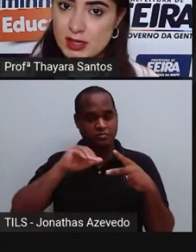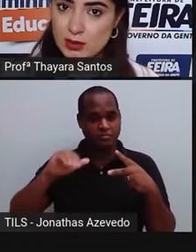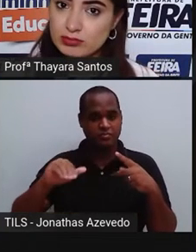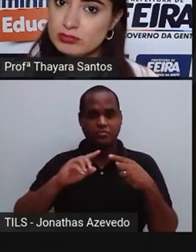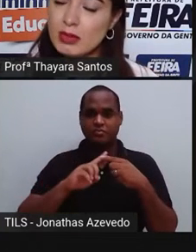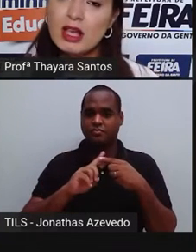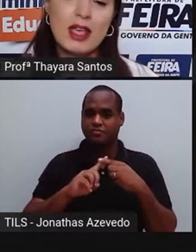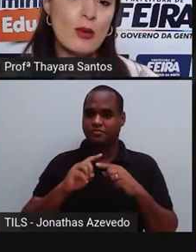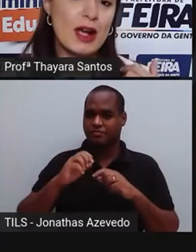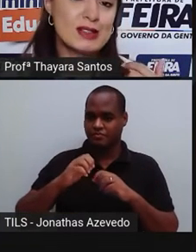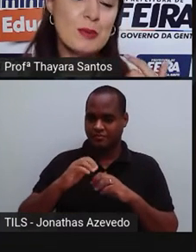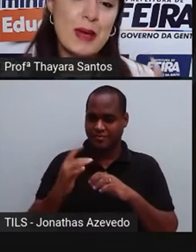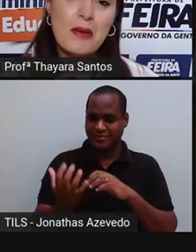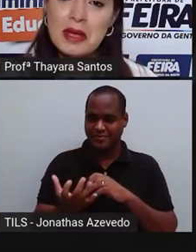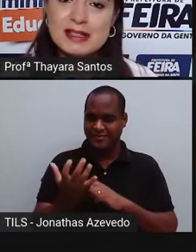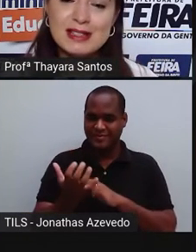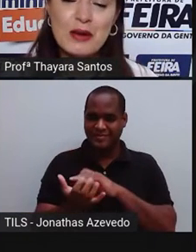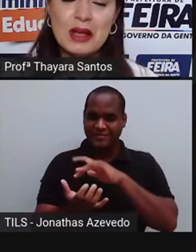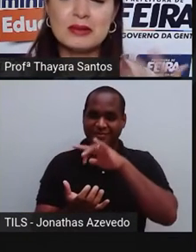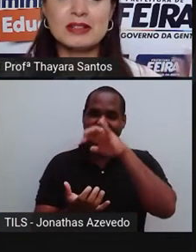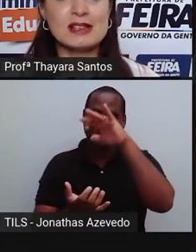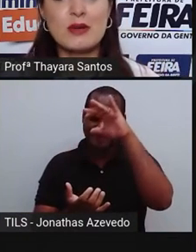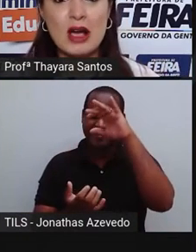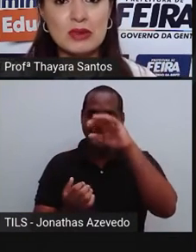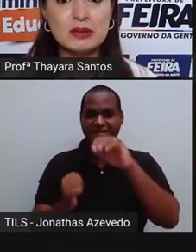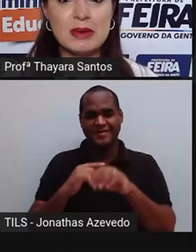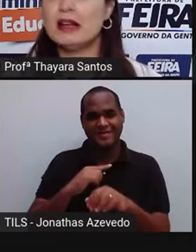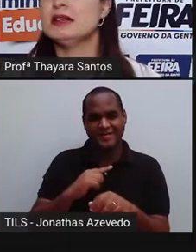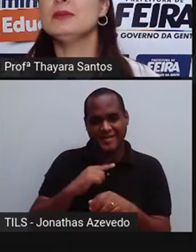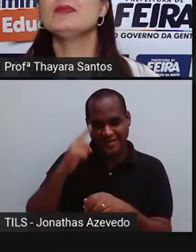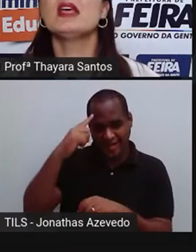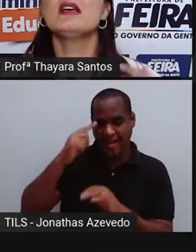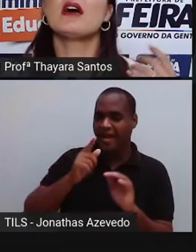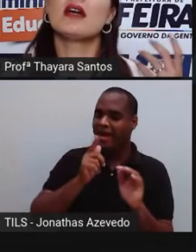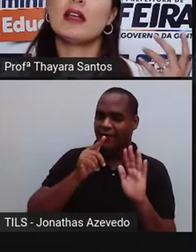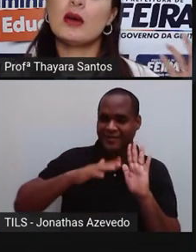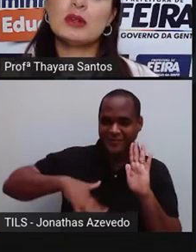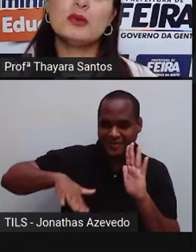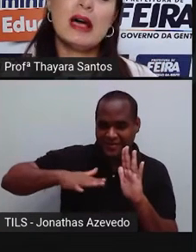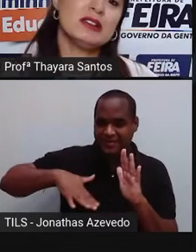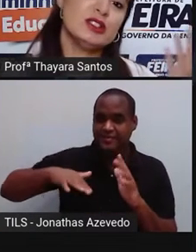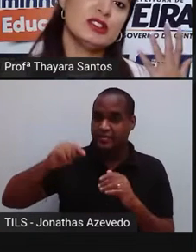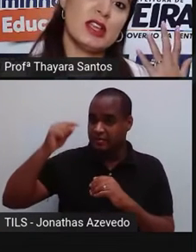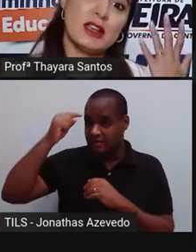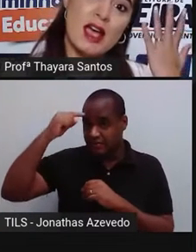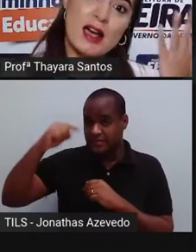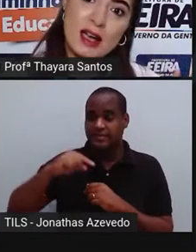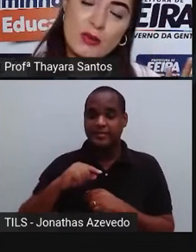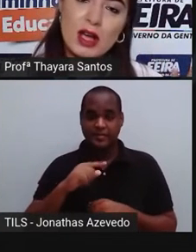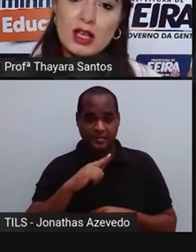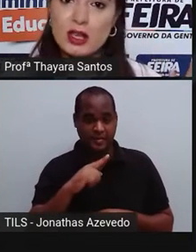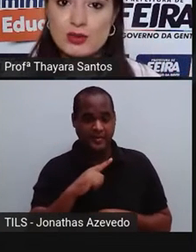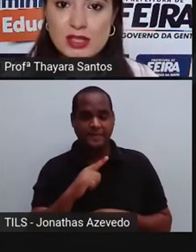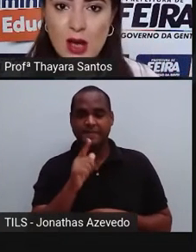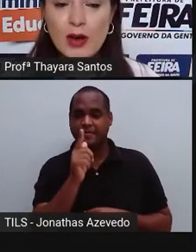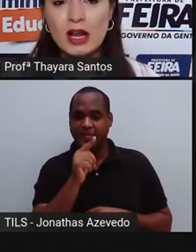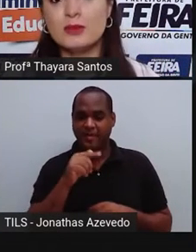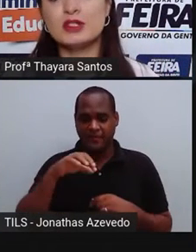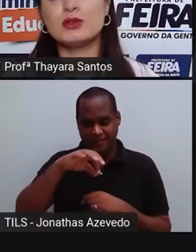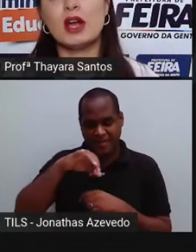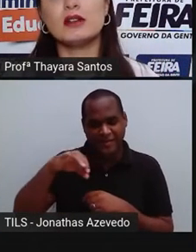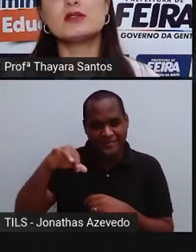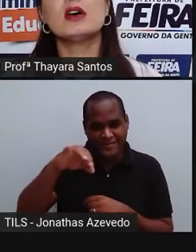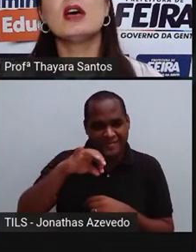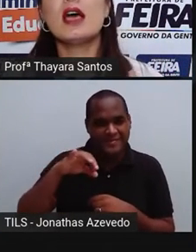evaporação, que é um caso bem conhecido, é o que acontece com a água do mar. Então, na água do mar, a gente tem a água e o sal